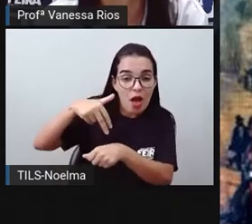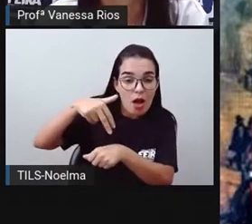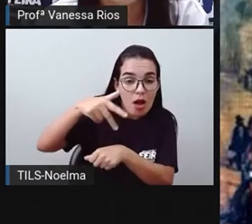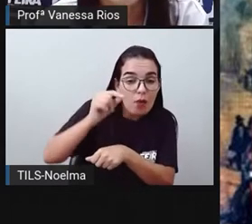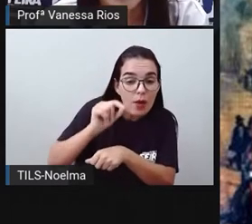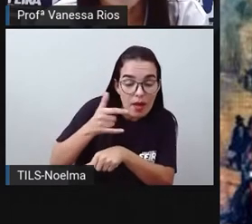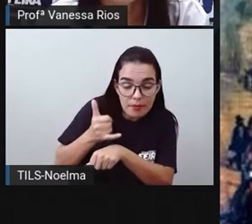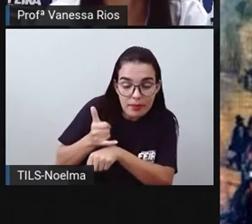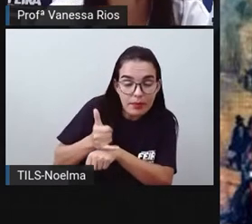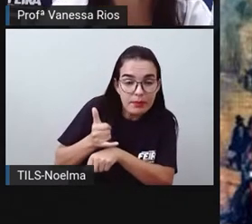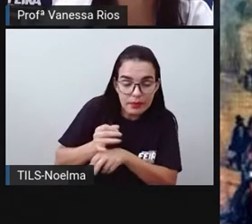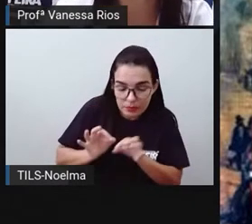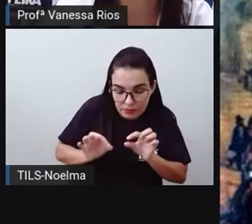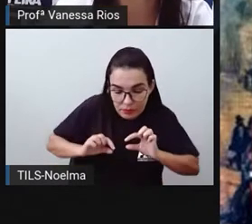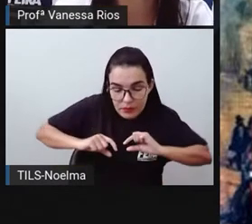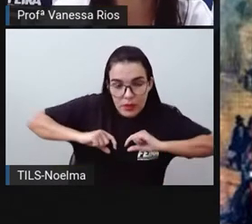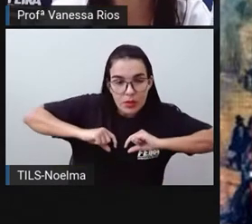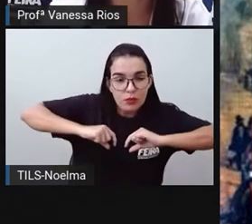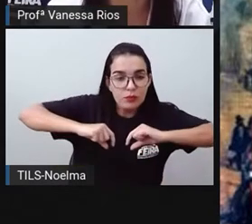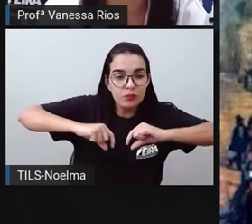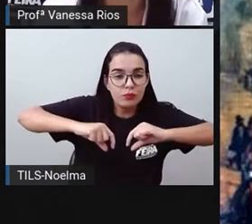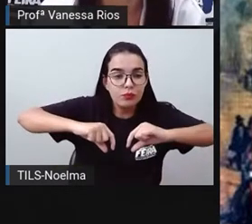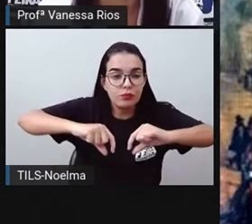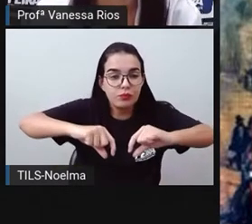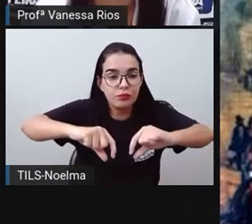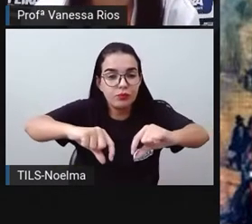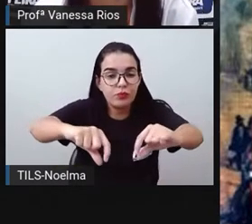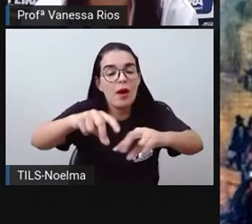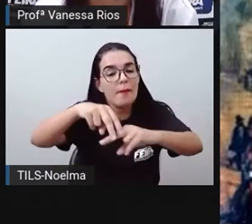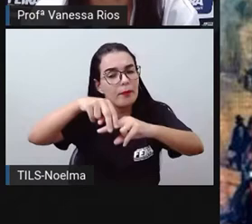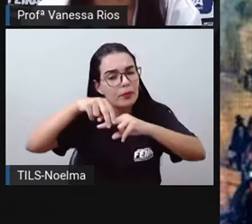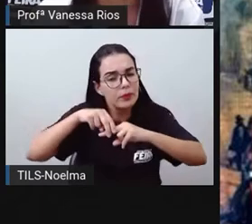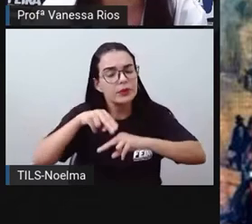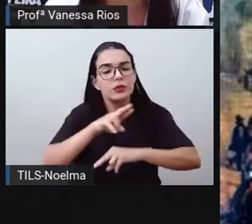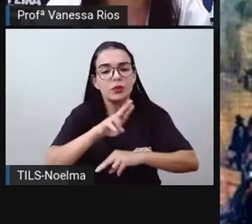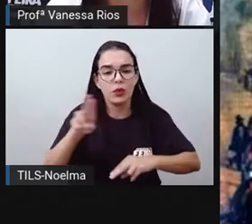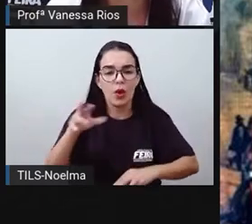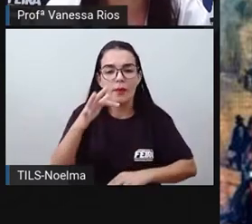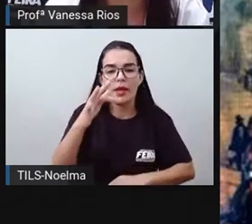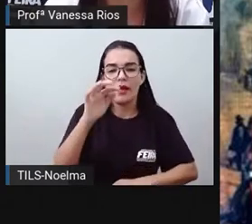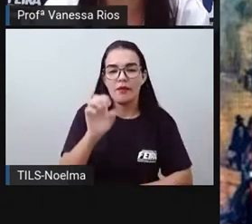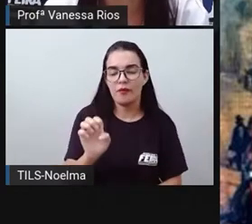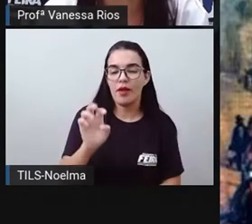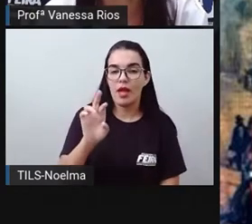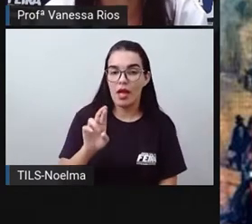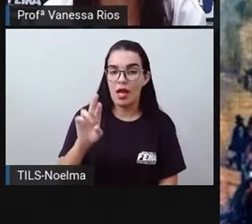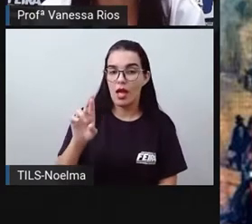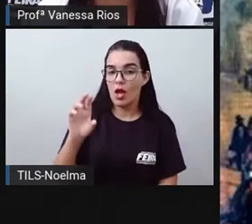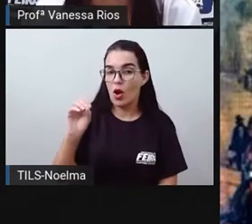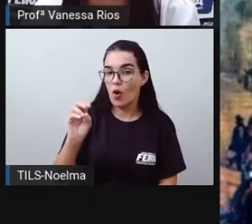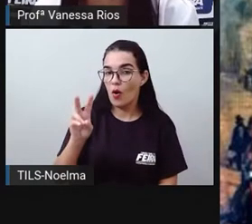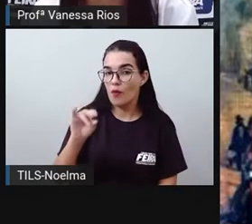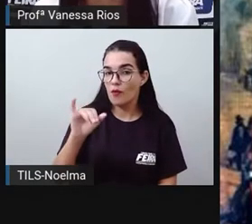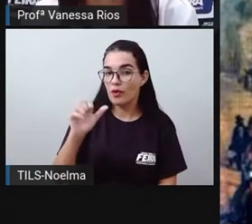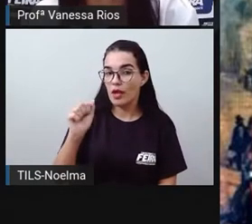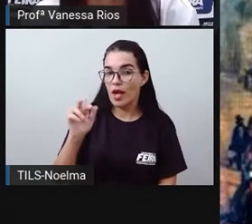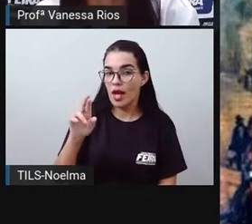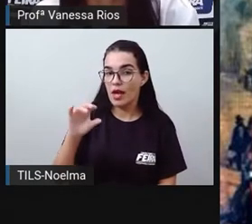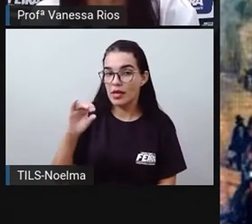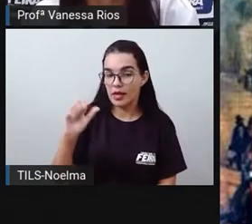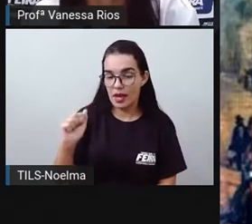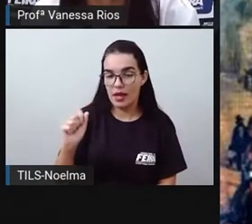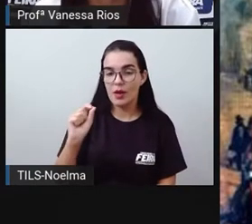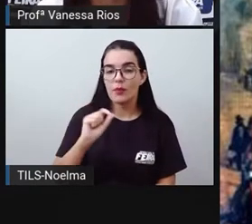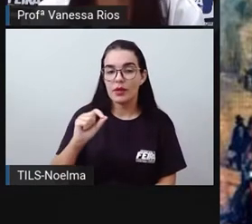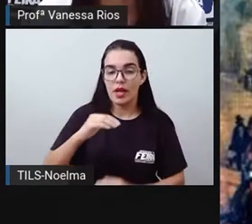férrea. Por isso recebe esse nome, né? Ferroviário. Vem da questão de uma estrada de ferro.